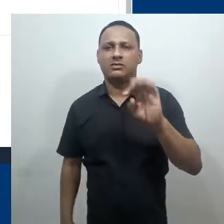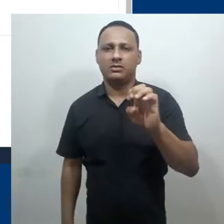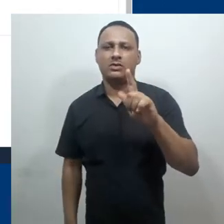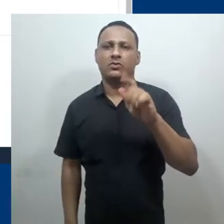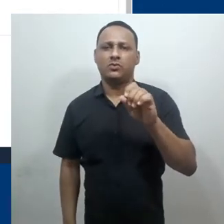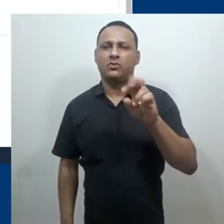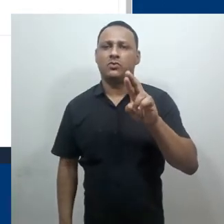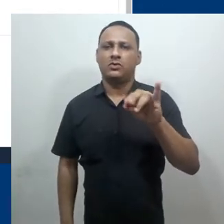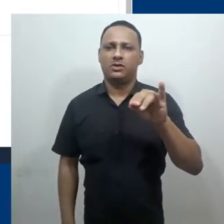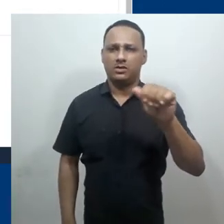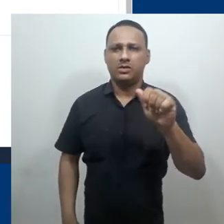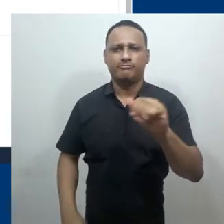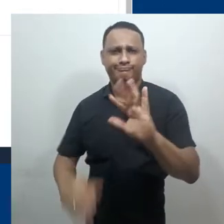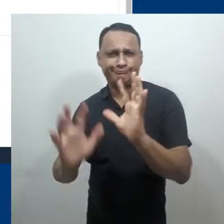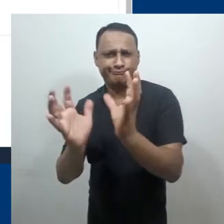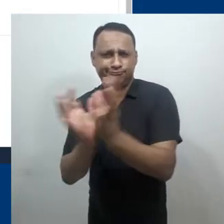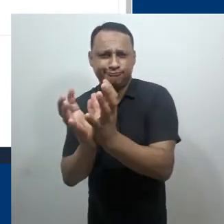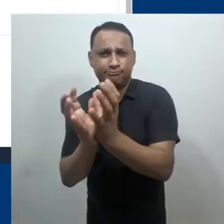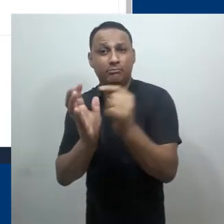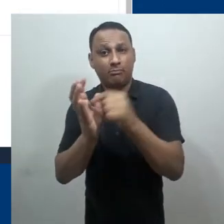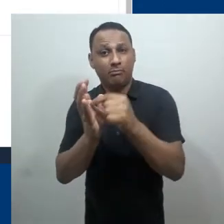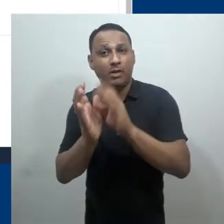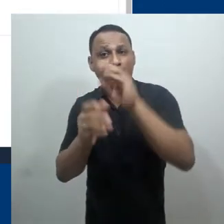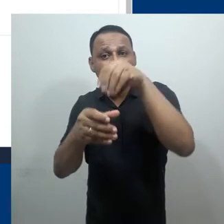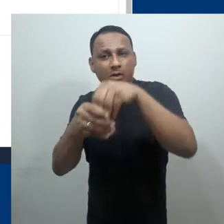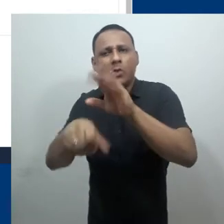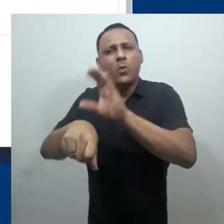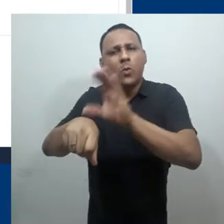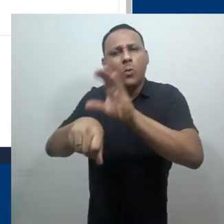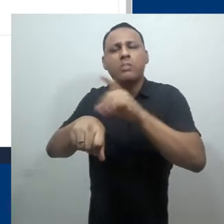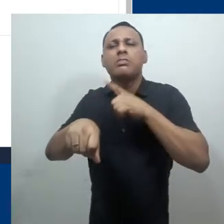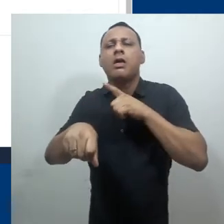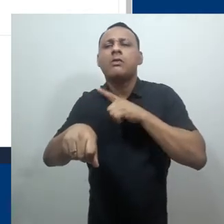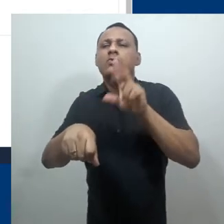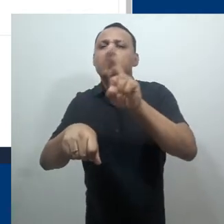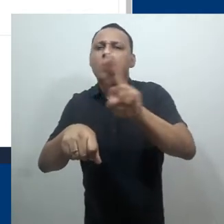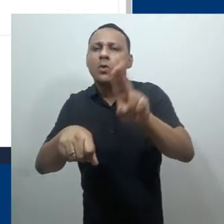Dentro da categoria nós podemos ver a lista dos usuários.